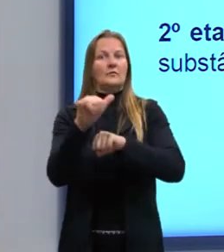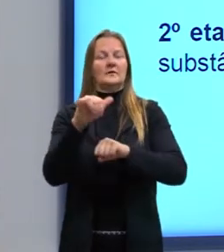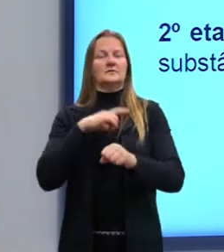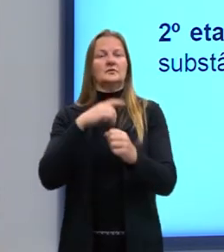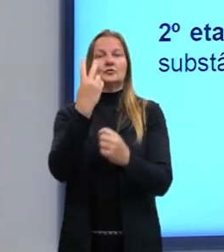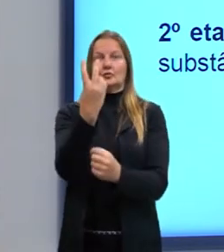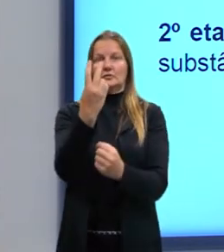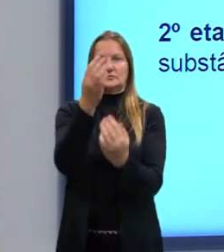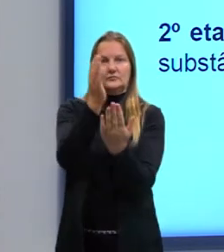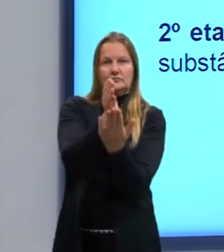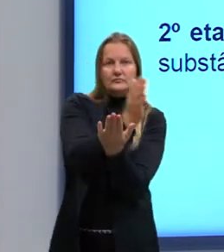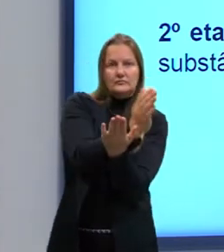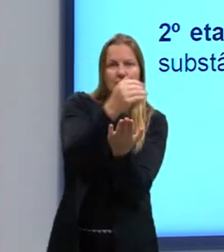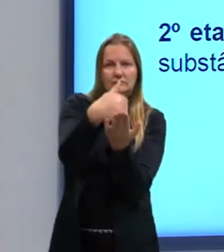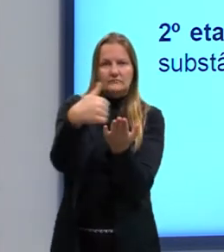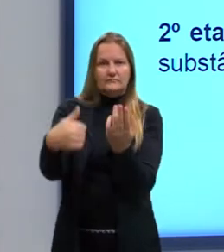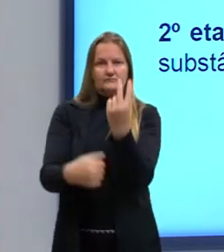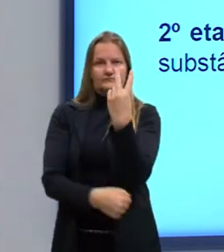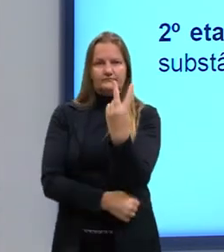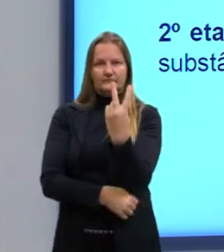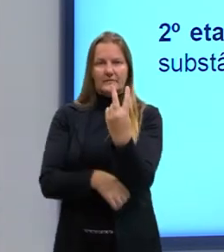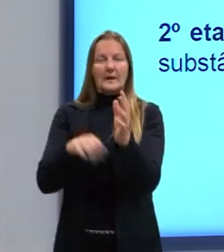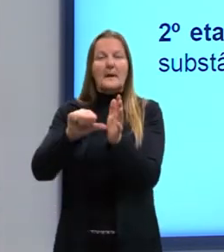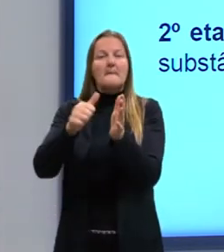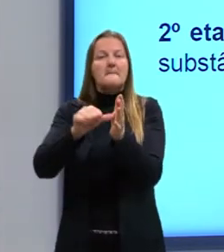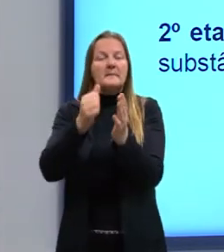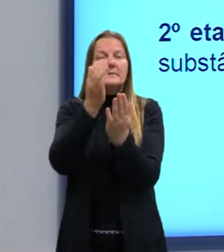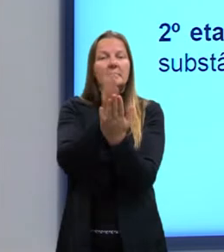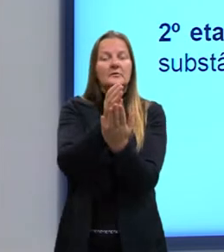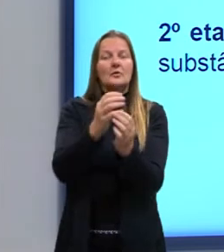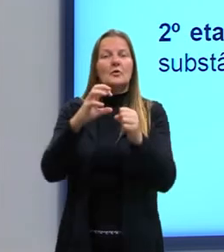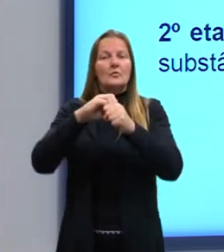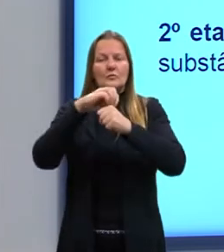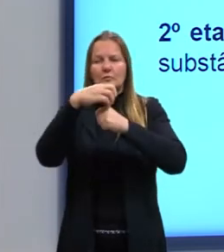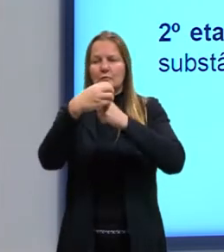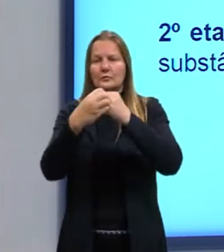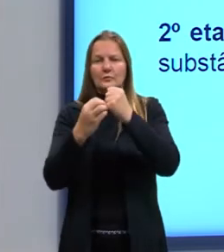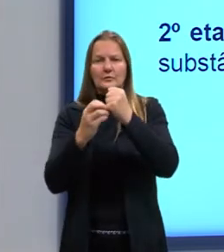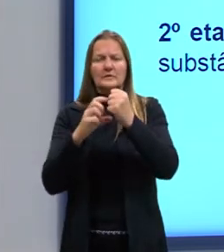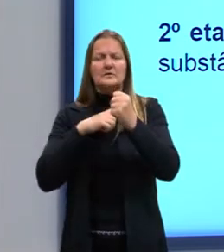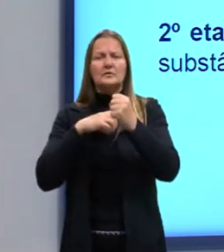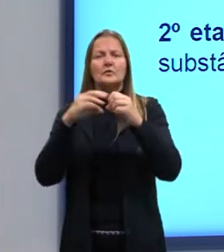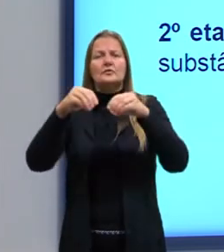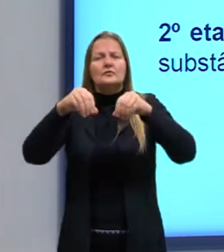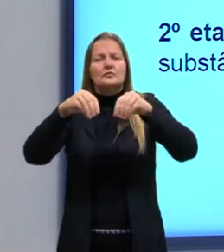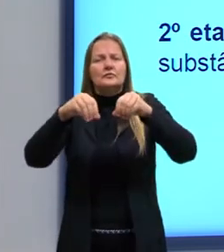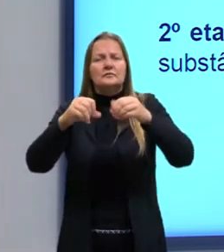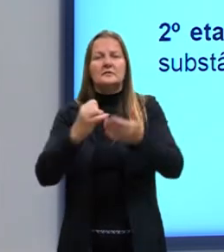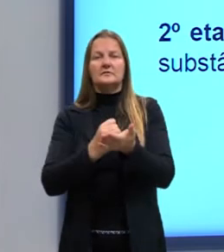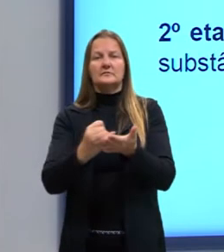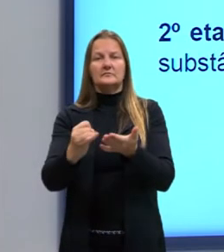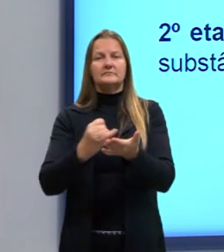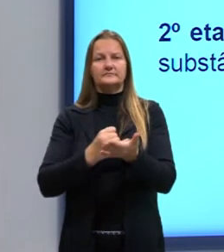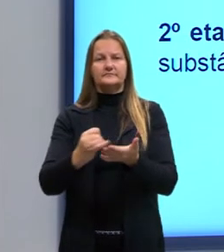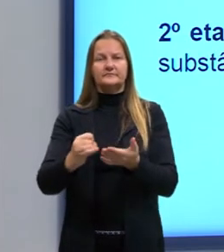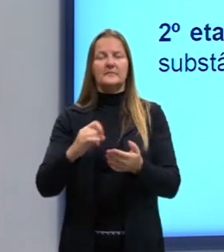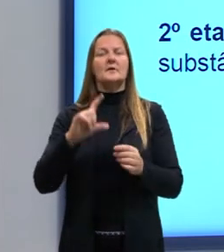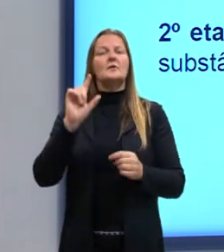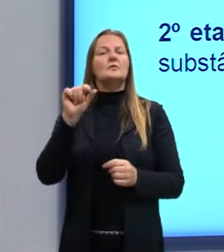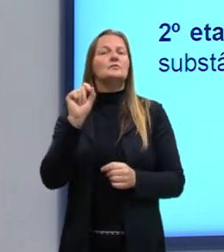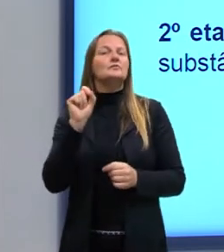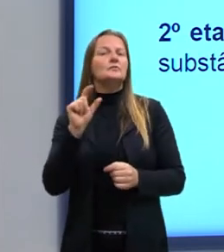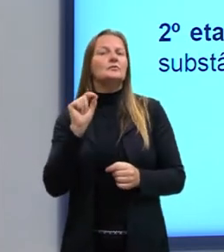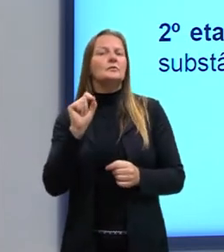etapas, tá, pessoal? A primeira etapa vai ocorrer a oxidação da substância inorgânica, a qual